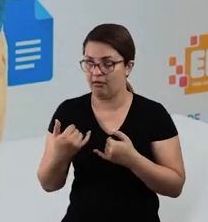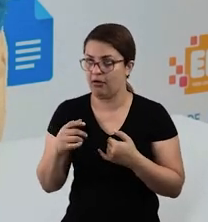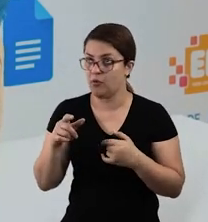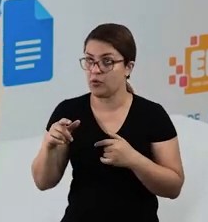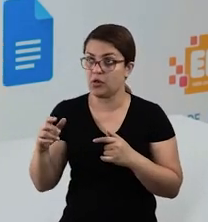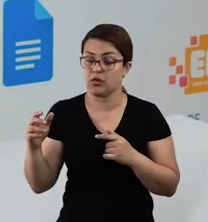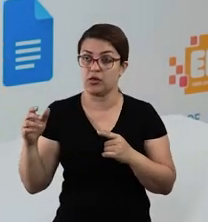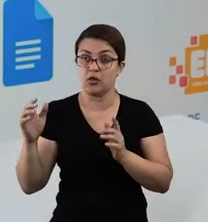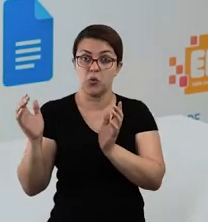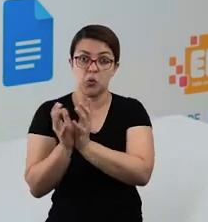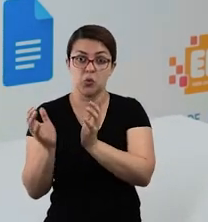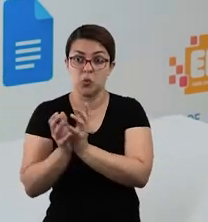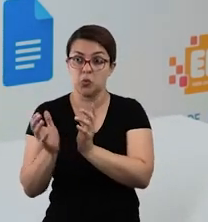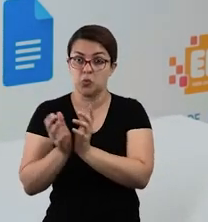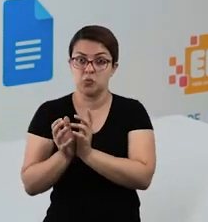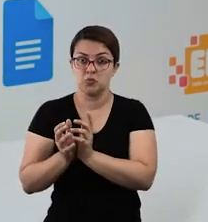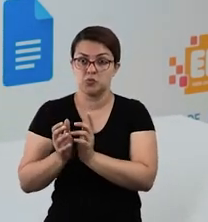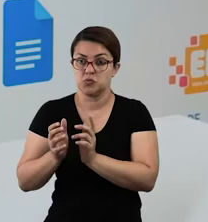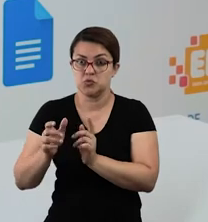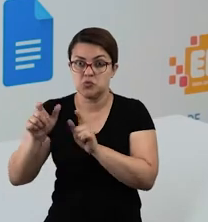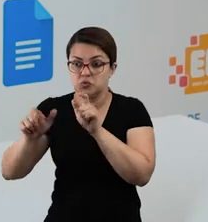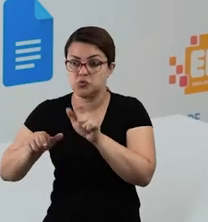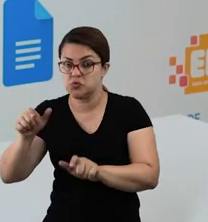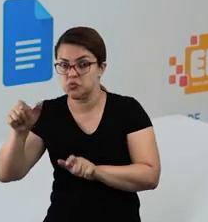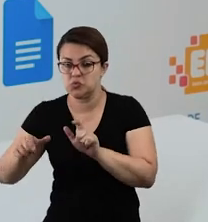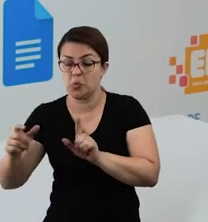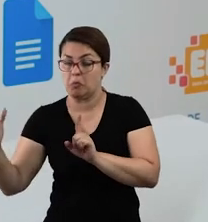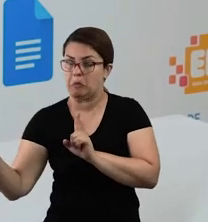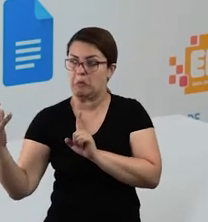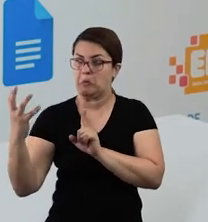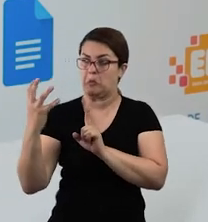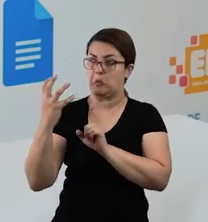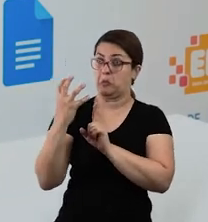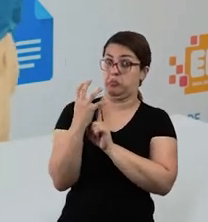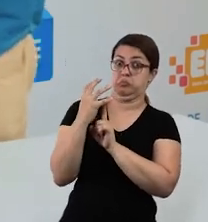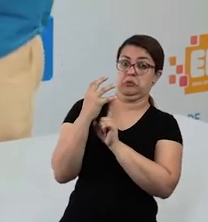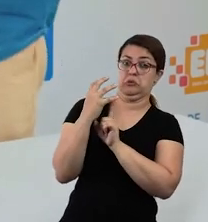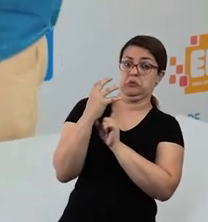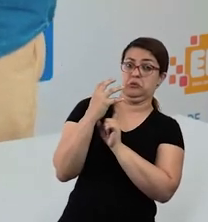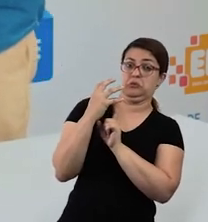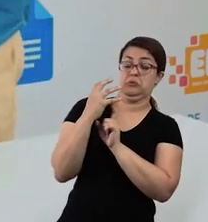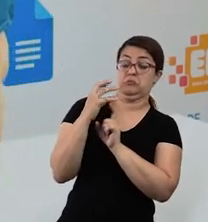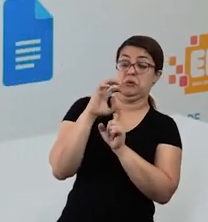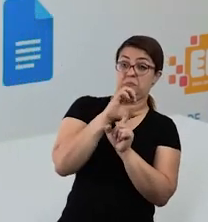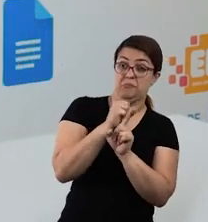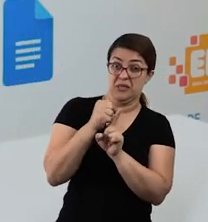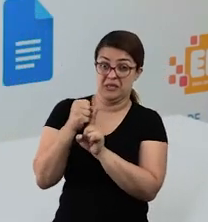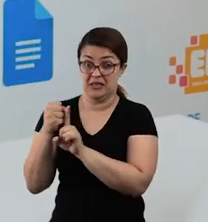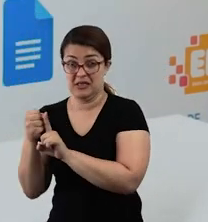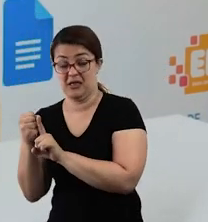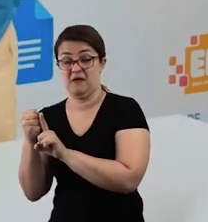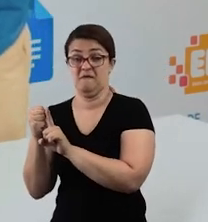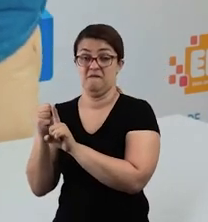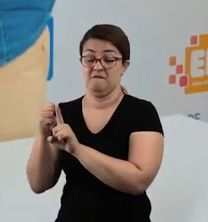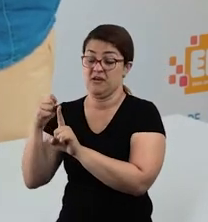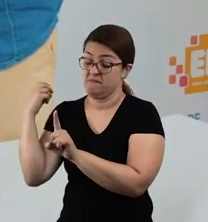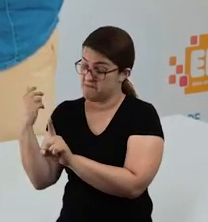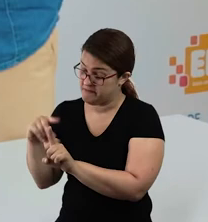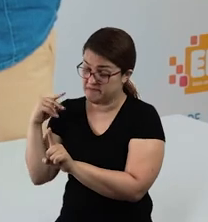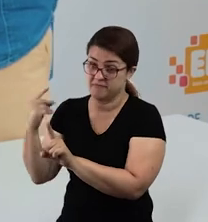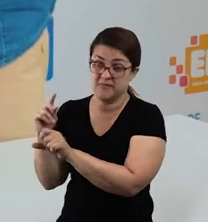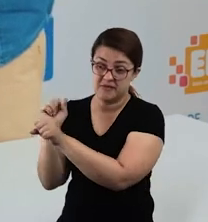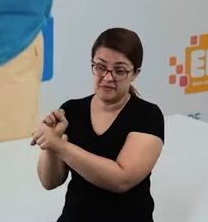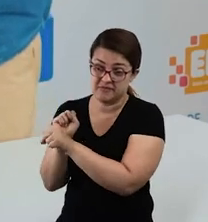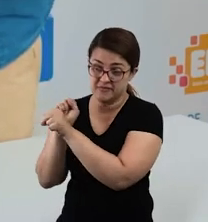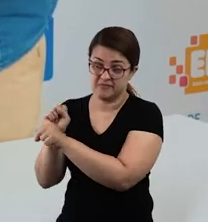lá um homem malvado, pega ele pra forçar ele a trabalhar, certo? Vamos entender? Pelos soldados da expedição comandada